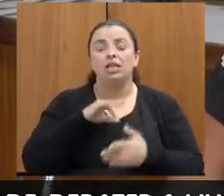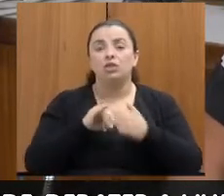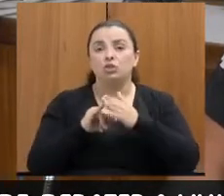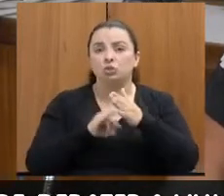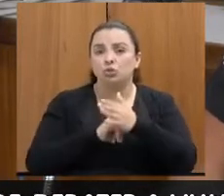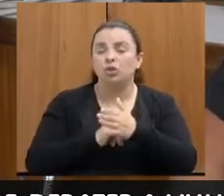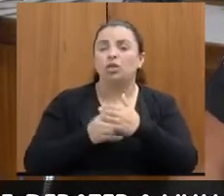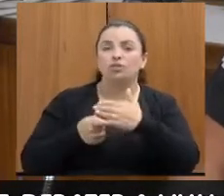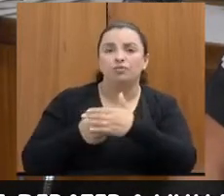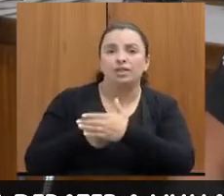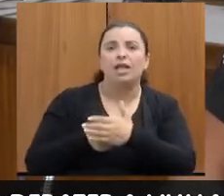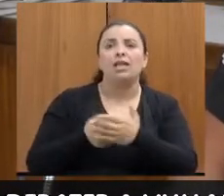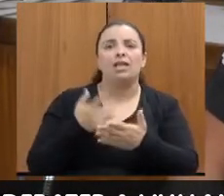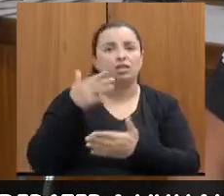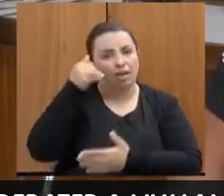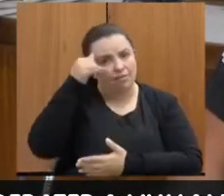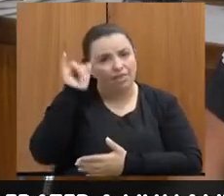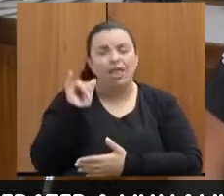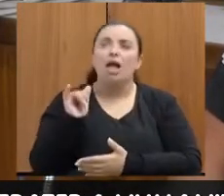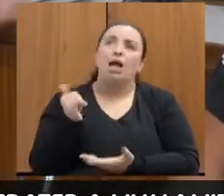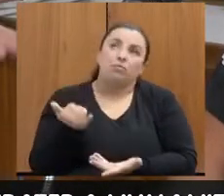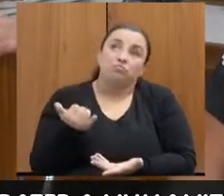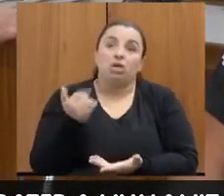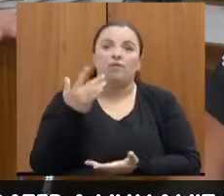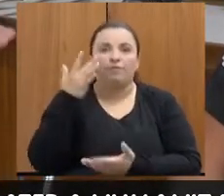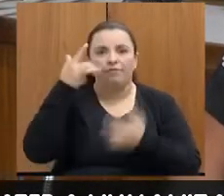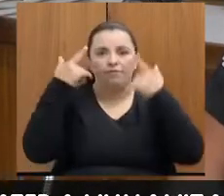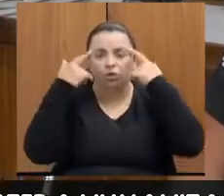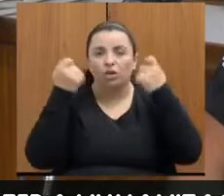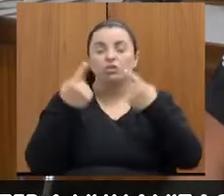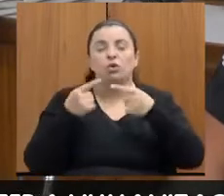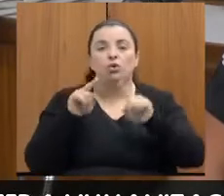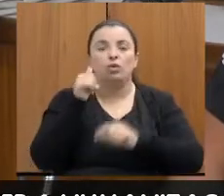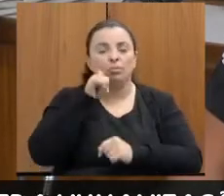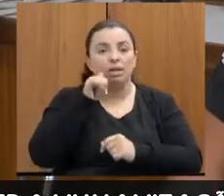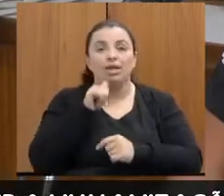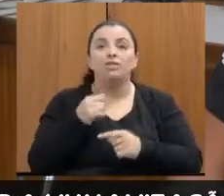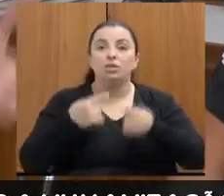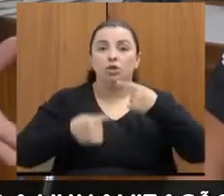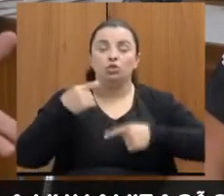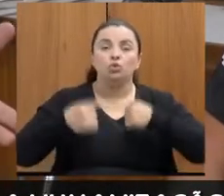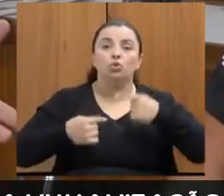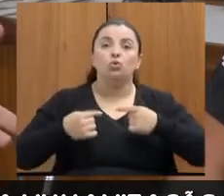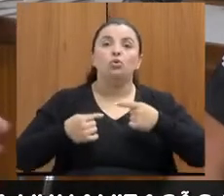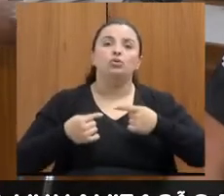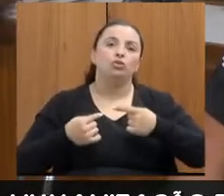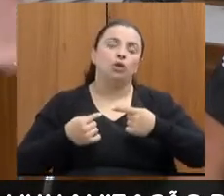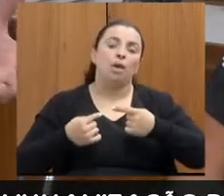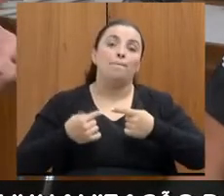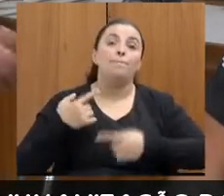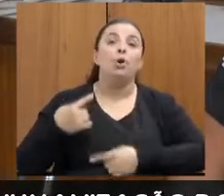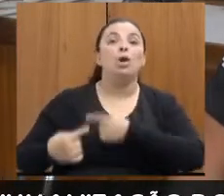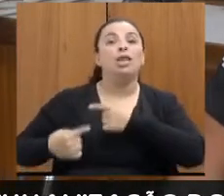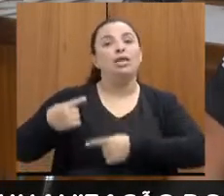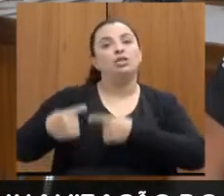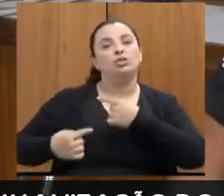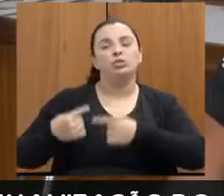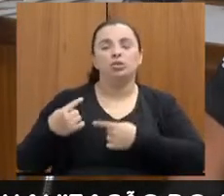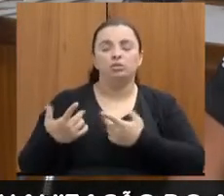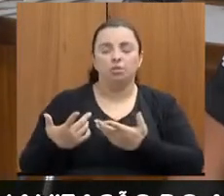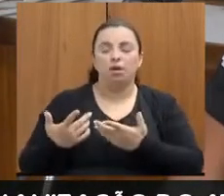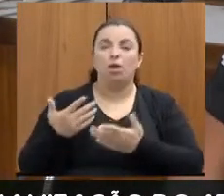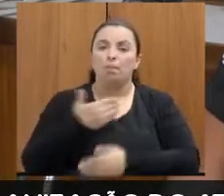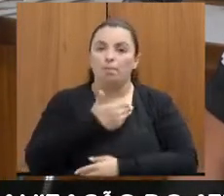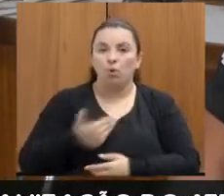violência contra a mulher que se reúne uma vez por mês para discutir política pública no município, mas, nessa época, ainda não tinha, mas tinha os serviços. Então, gente